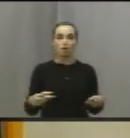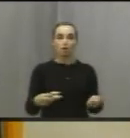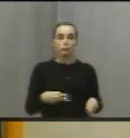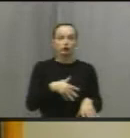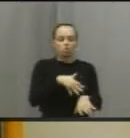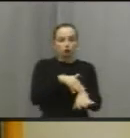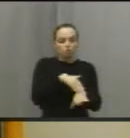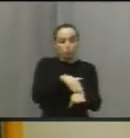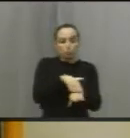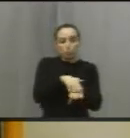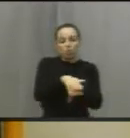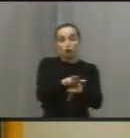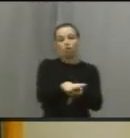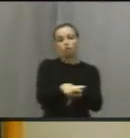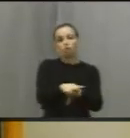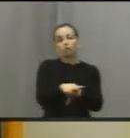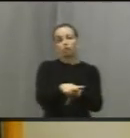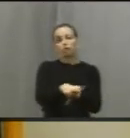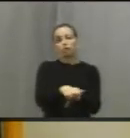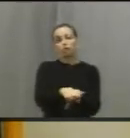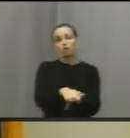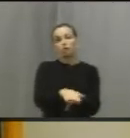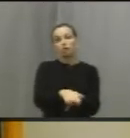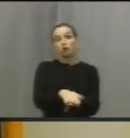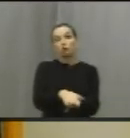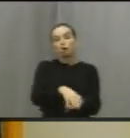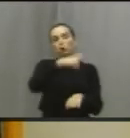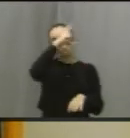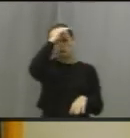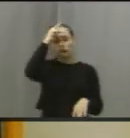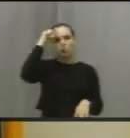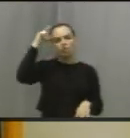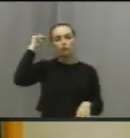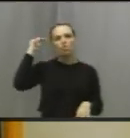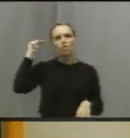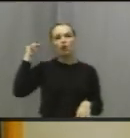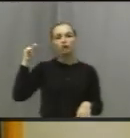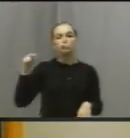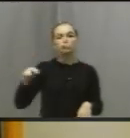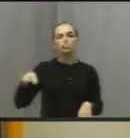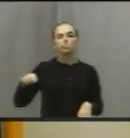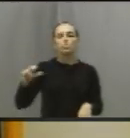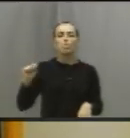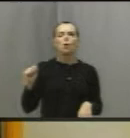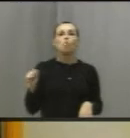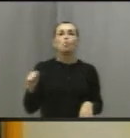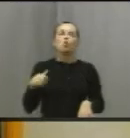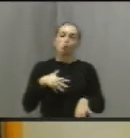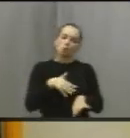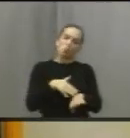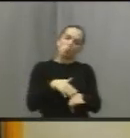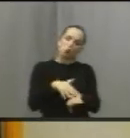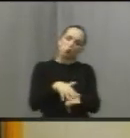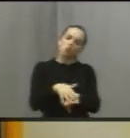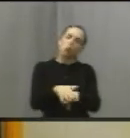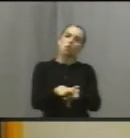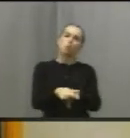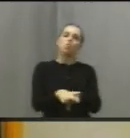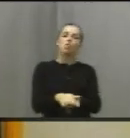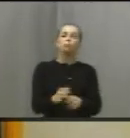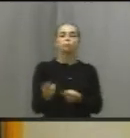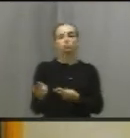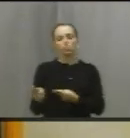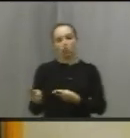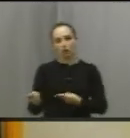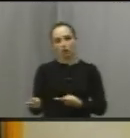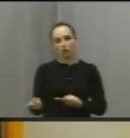sobre o asfalto, esses 17 segundos, o Marcelo Barbieri, nunca nenhum prefeito de Araraquara fez tanto asfalto como ele fez. Tem problema este